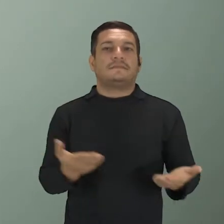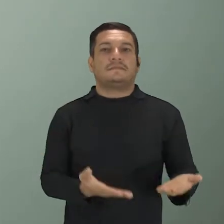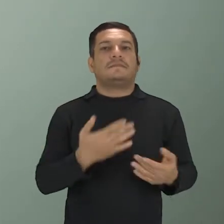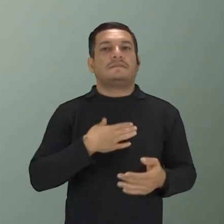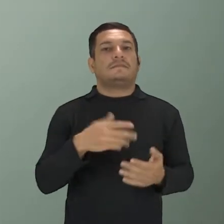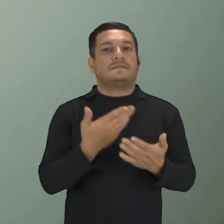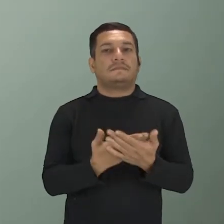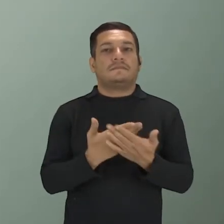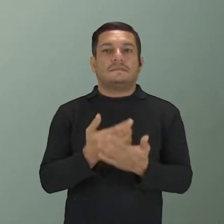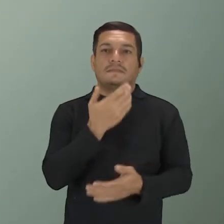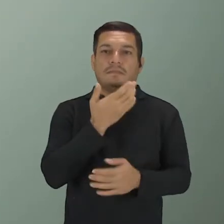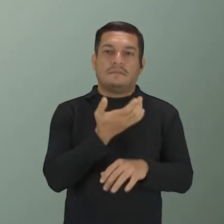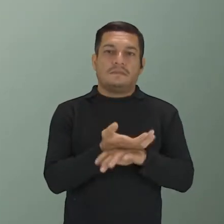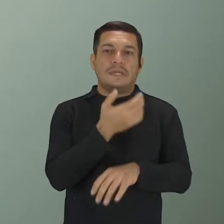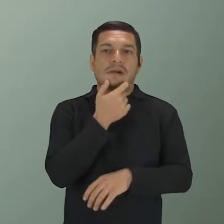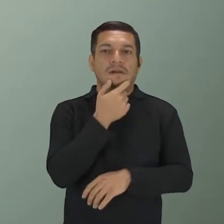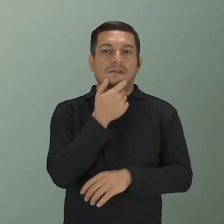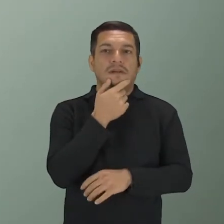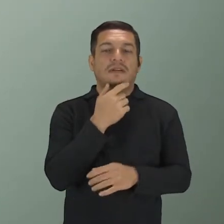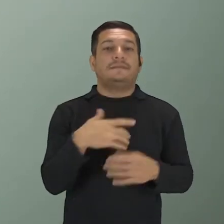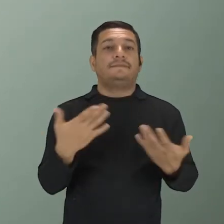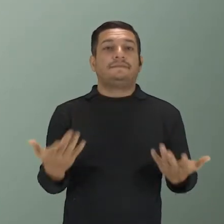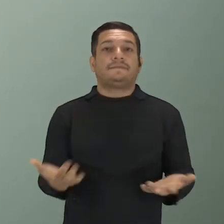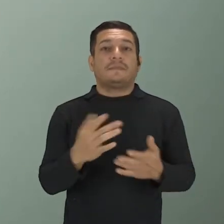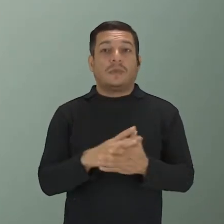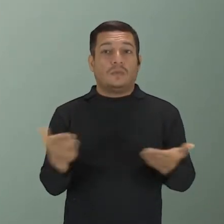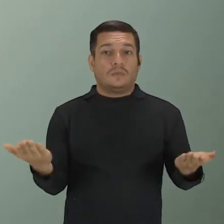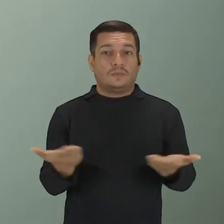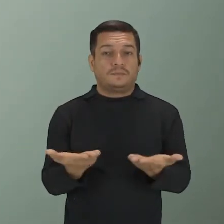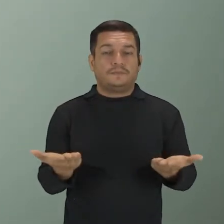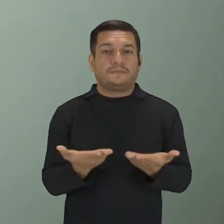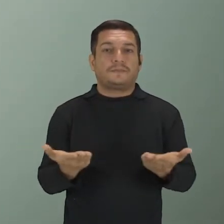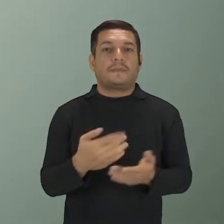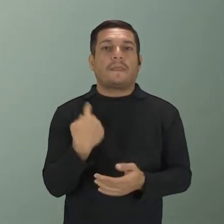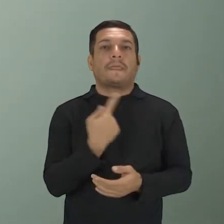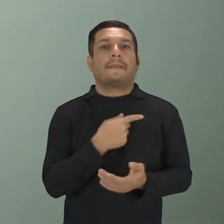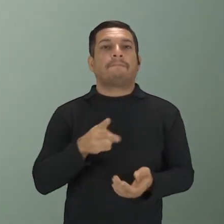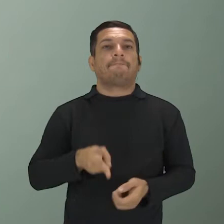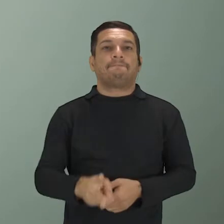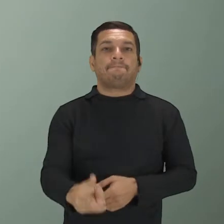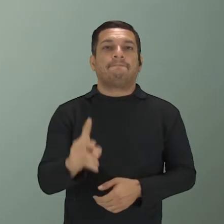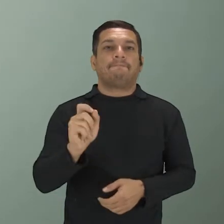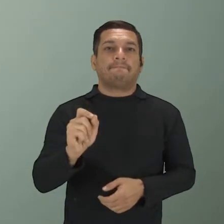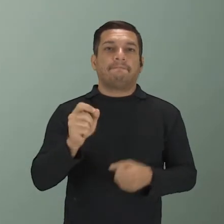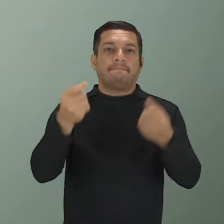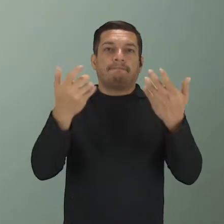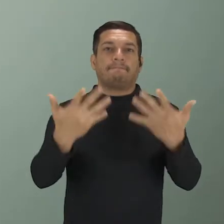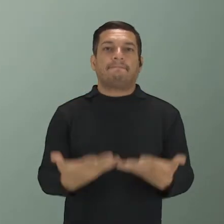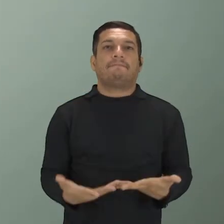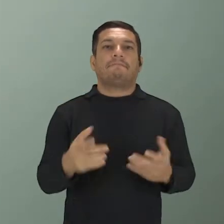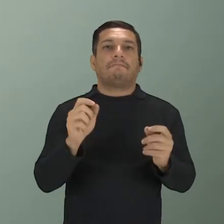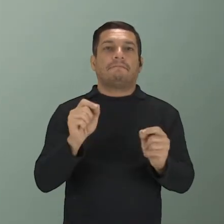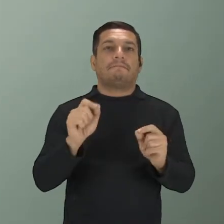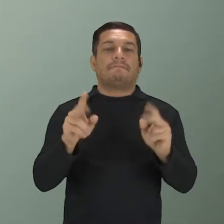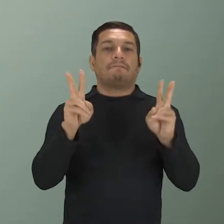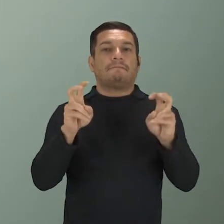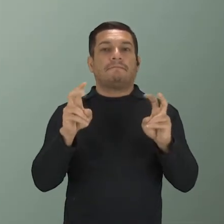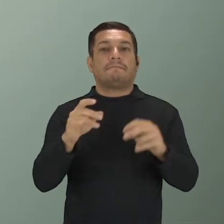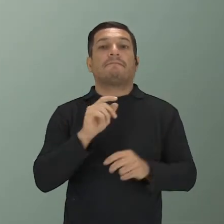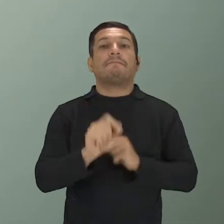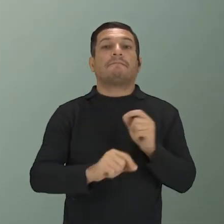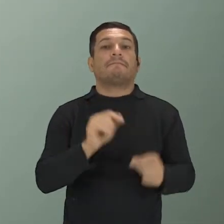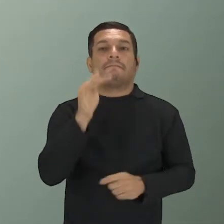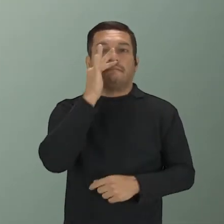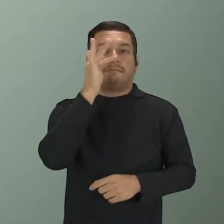à nossa aula de inglês. Bom, pessoal, hoje nós vamos continuar falando sobre o futuro,